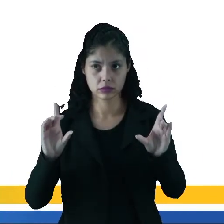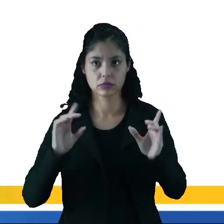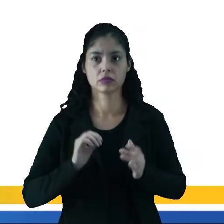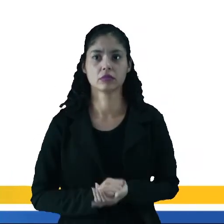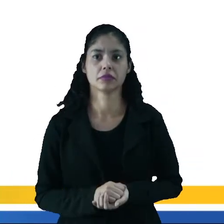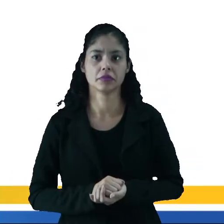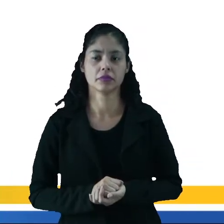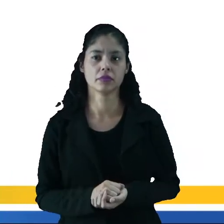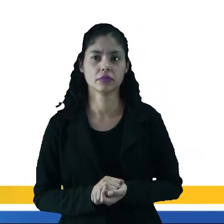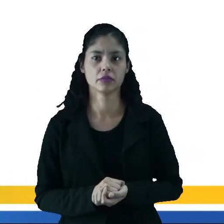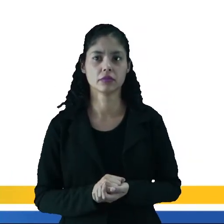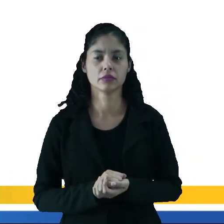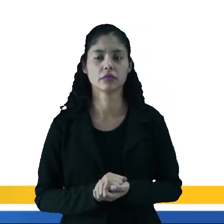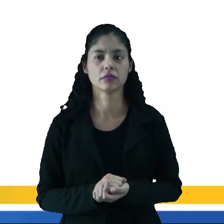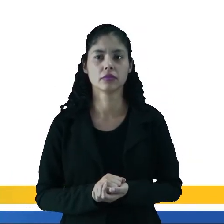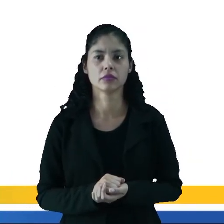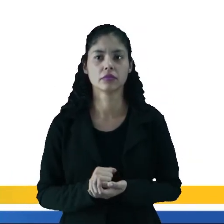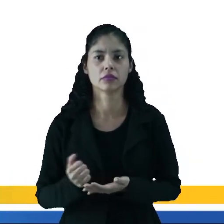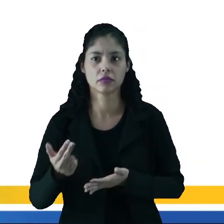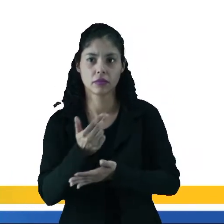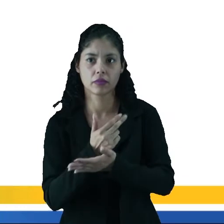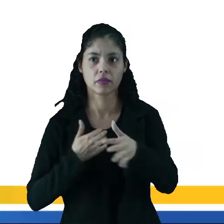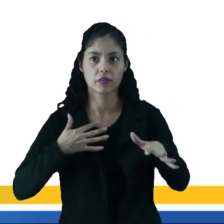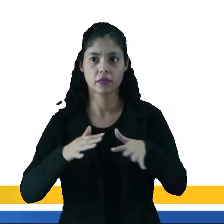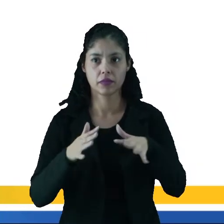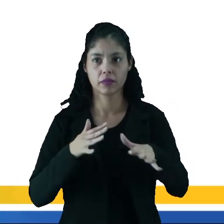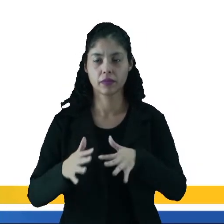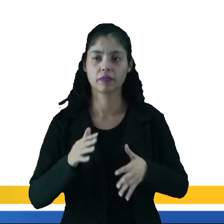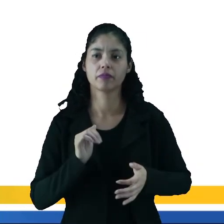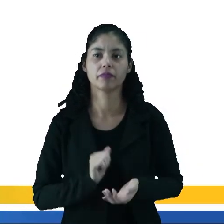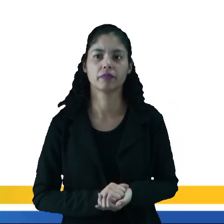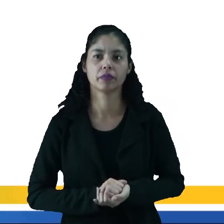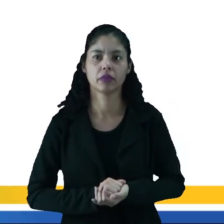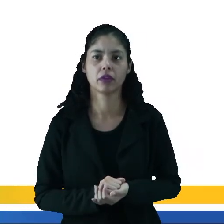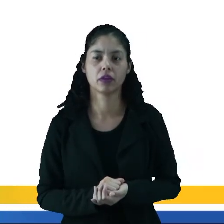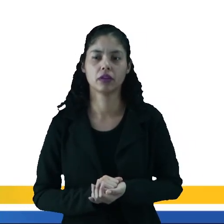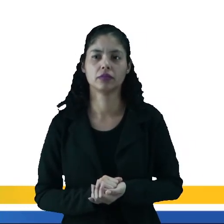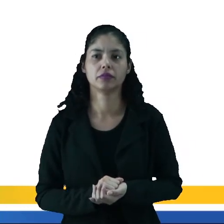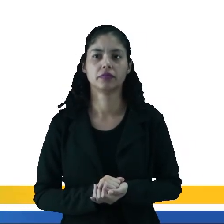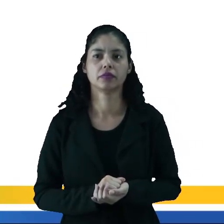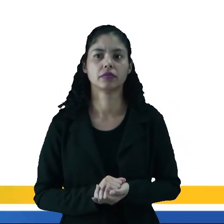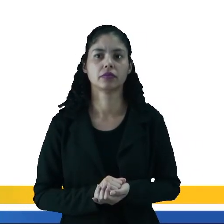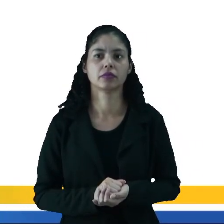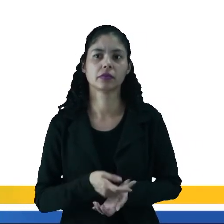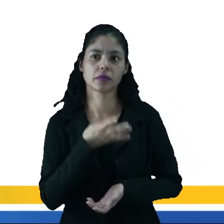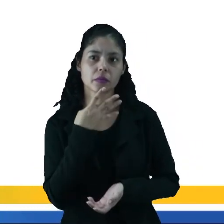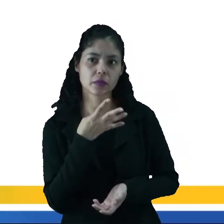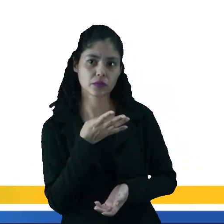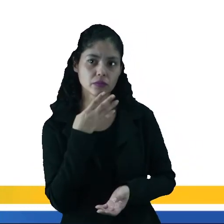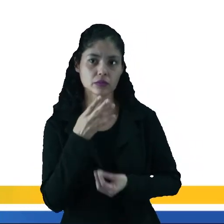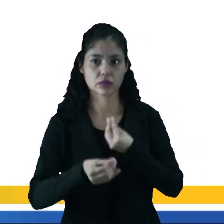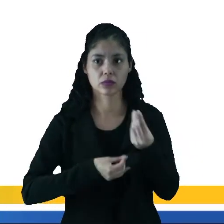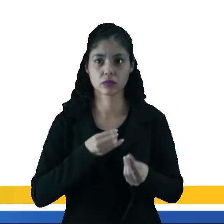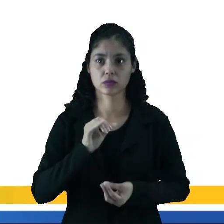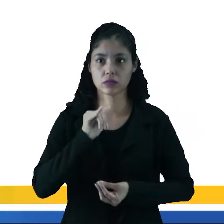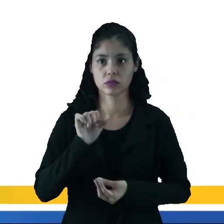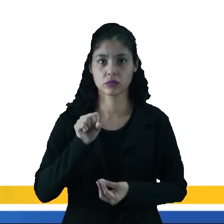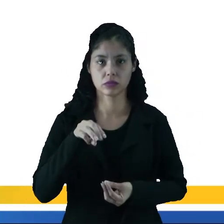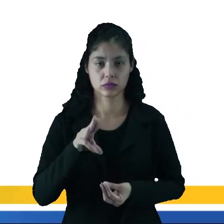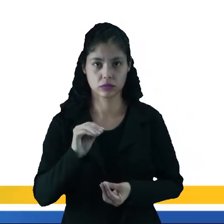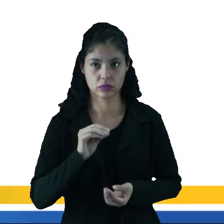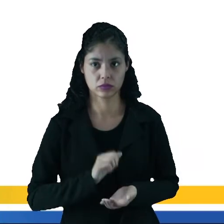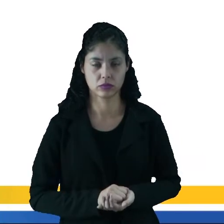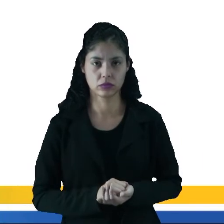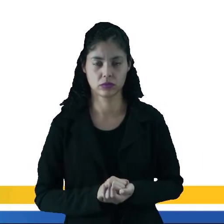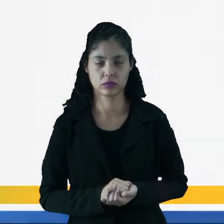surgimento de democracias. Nas artes, os movimentos ficaram conhecidos como